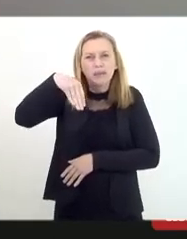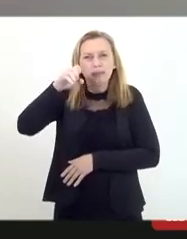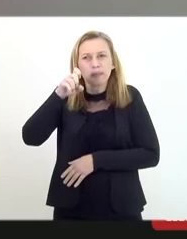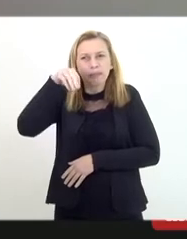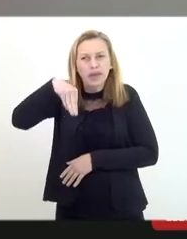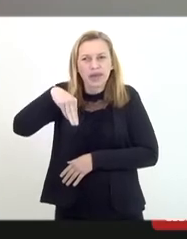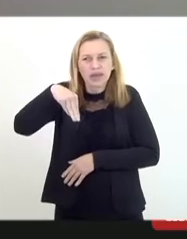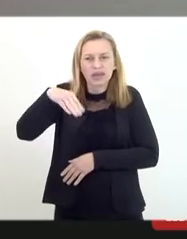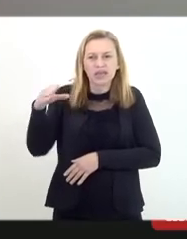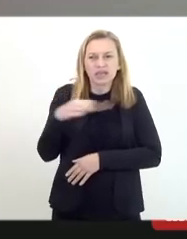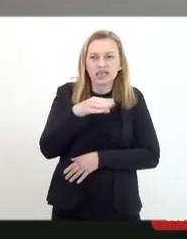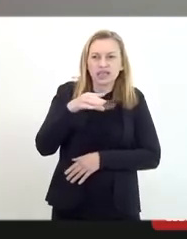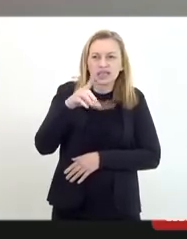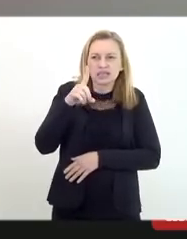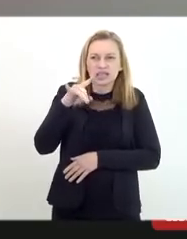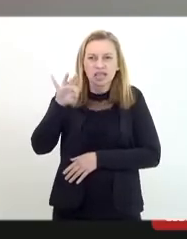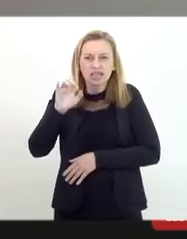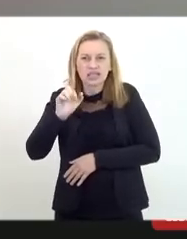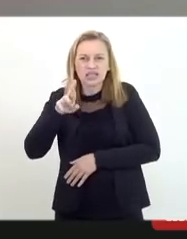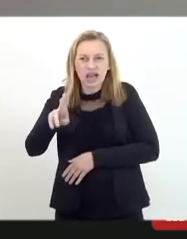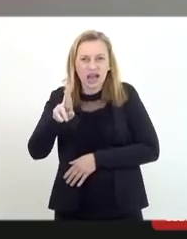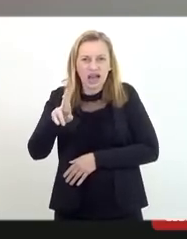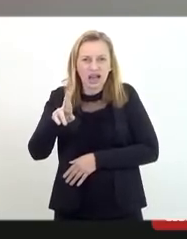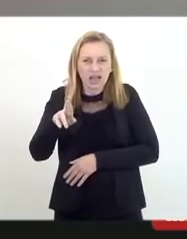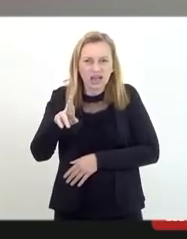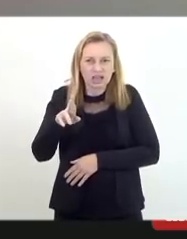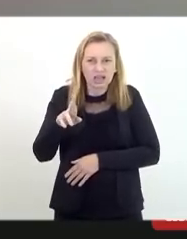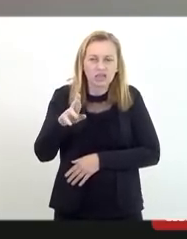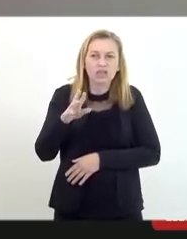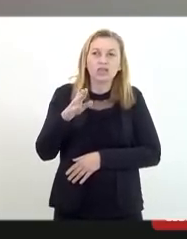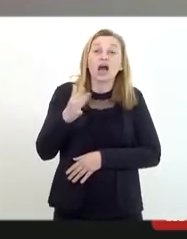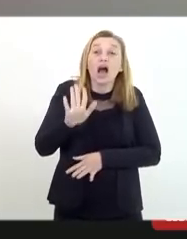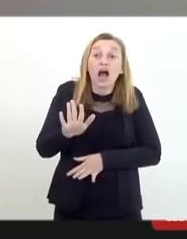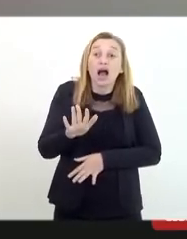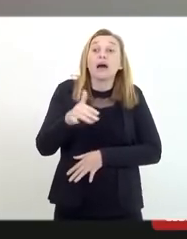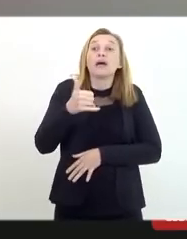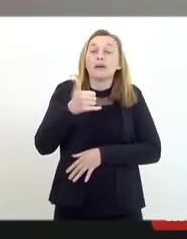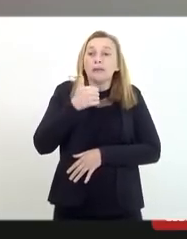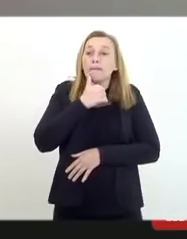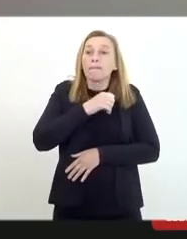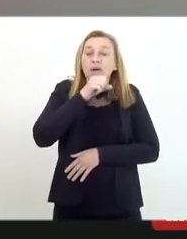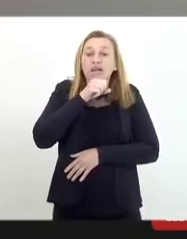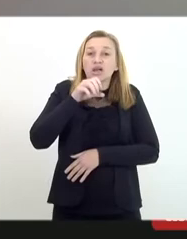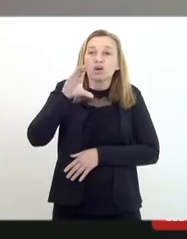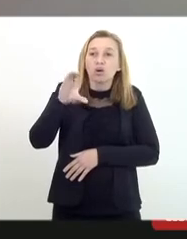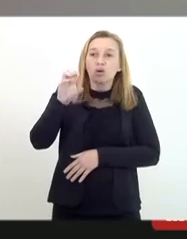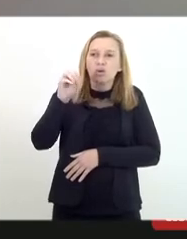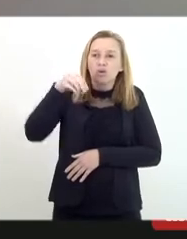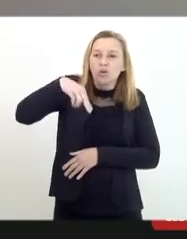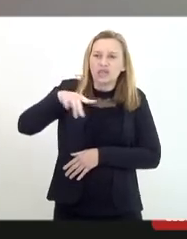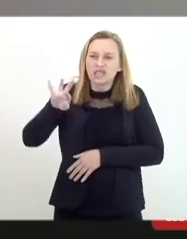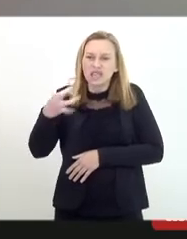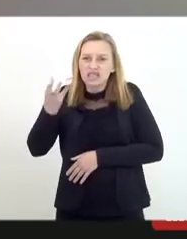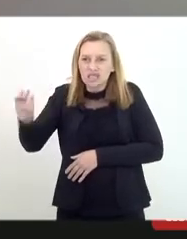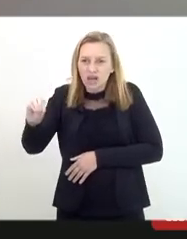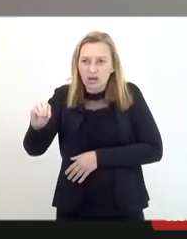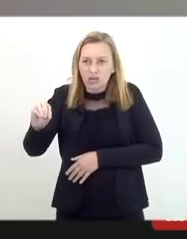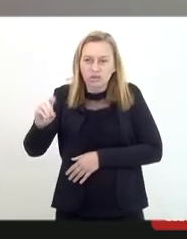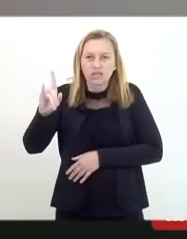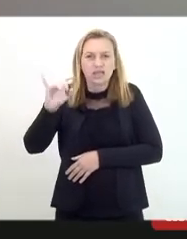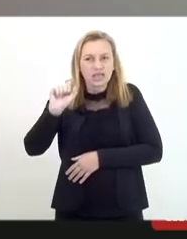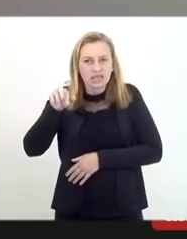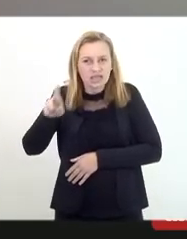de Lissar, mãe Carmen, mãe Conceição de Lissar, aquela época,